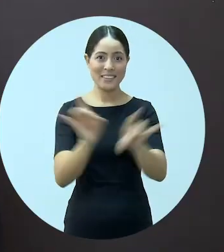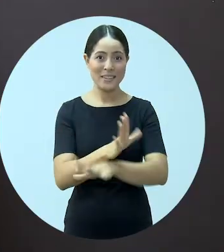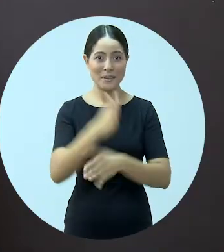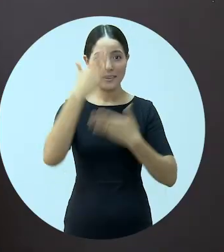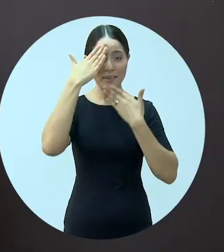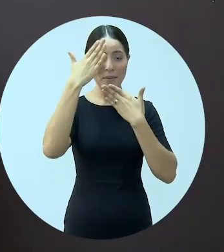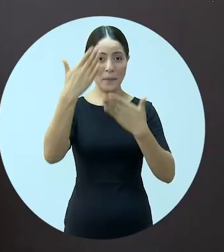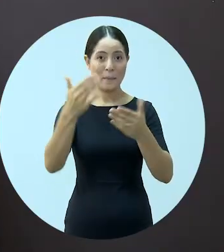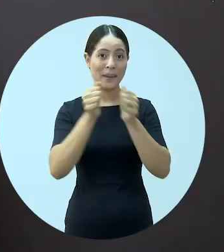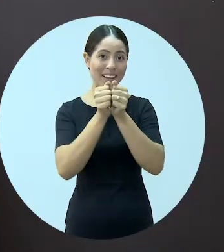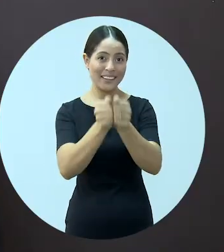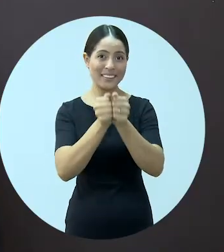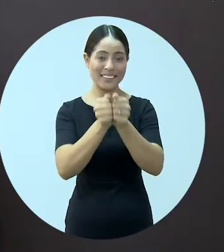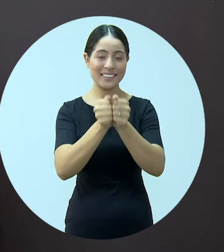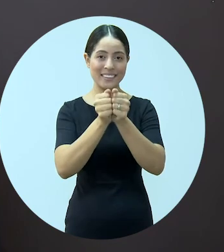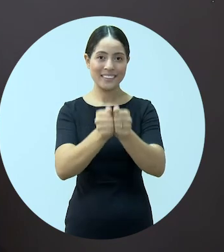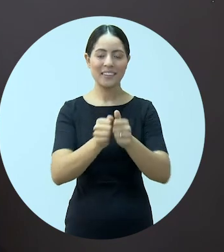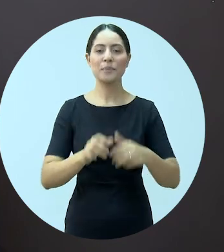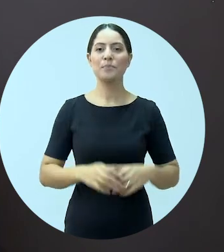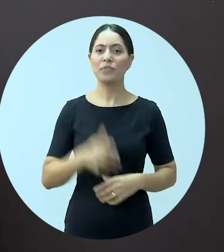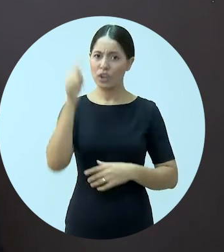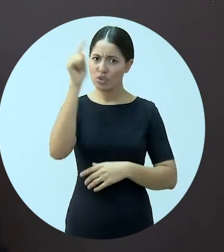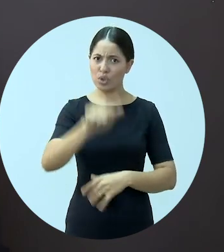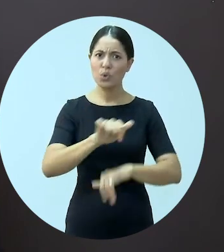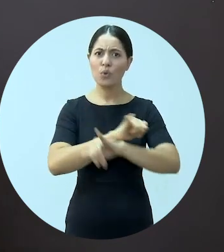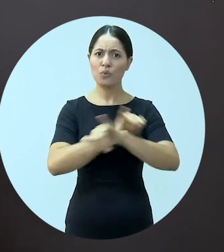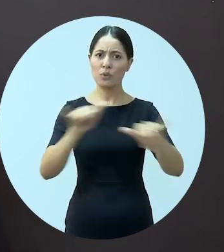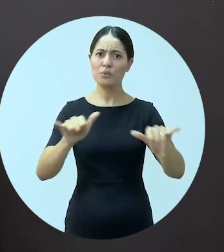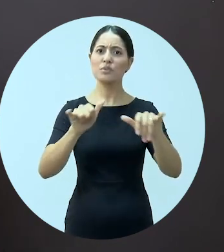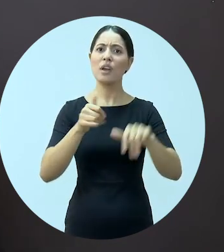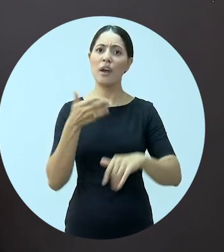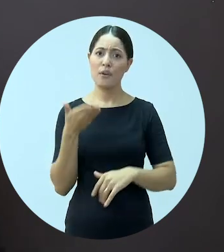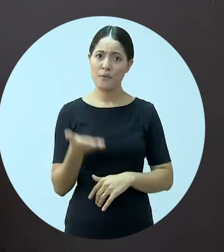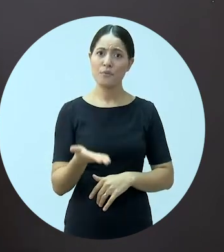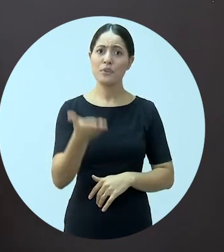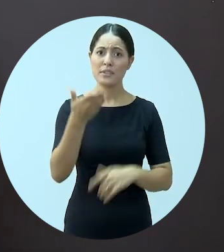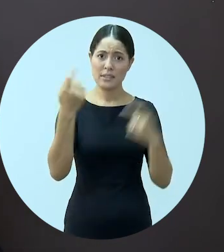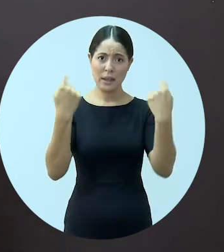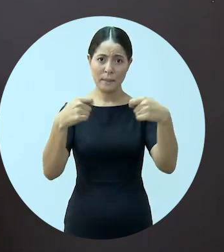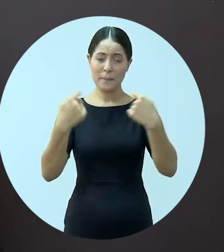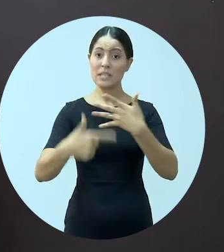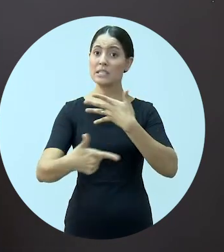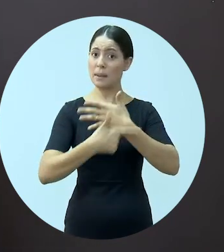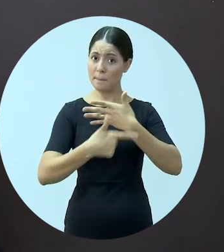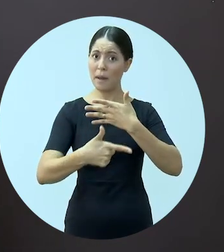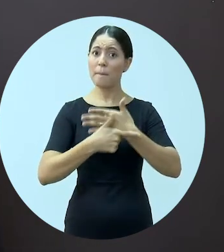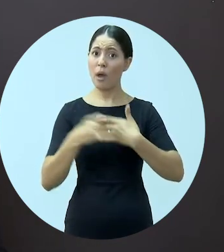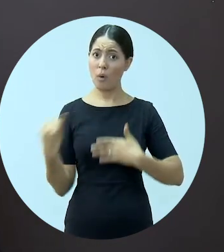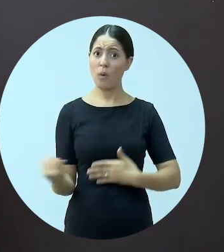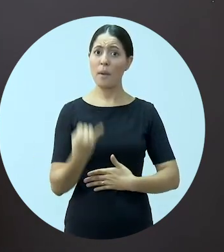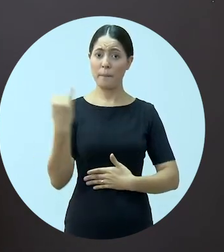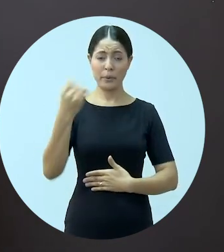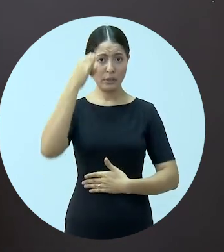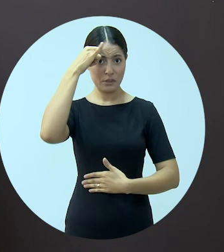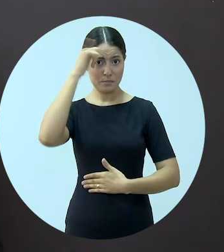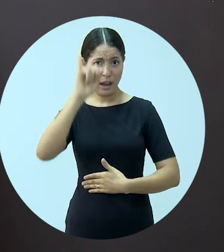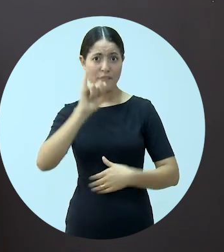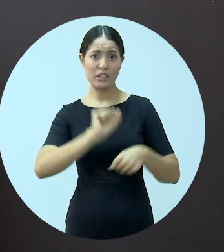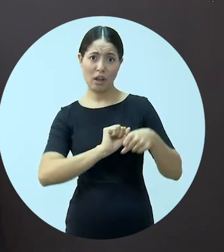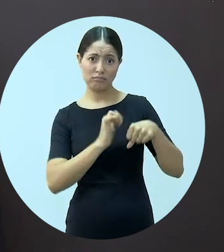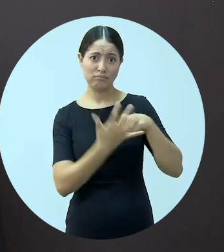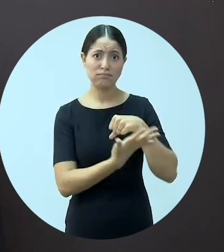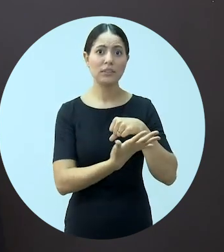Nacional termina aqui. Obrigada por sua companhia. Para reforçar mais uma vez que você também precisa fazer o seu papel